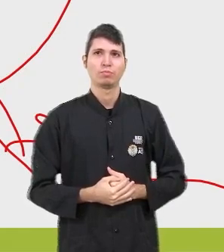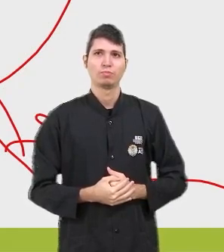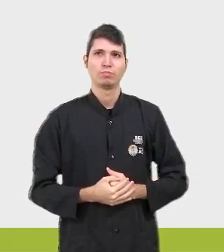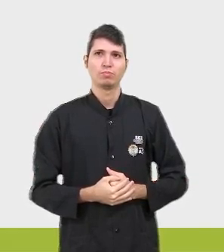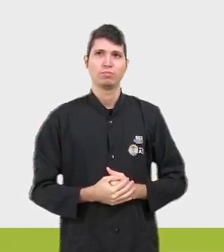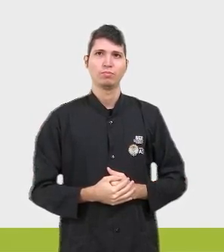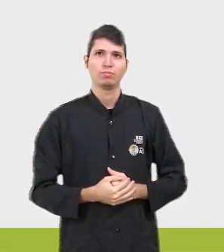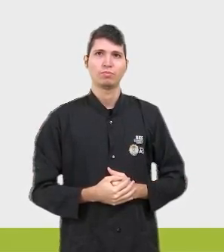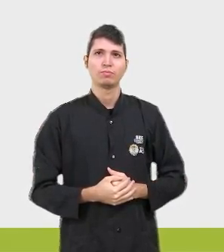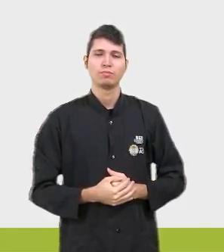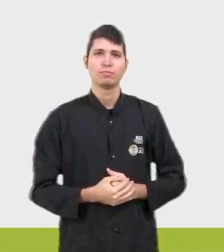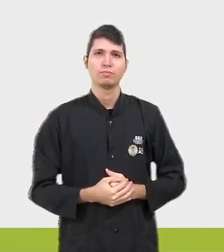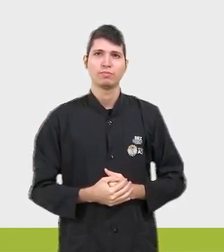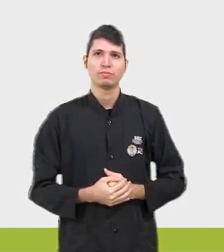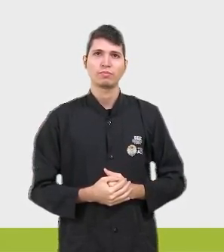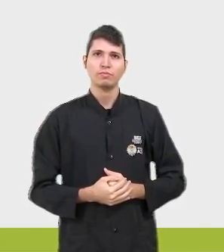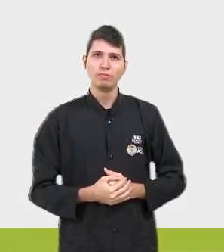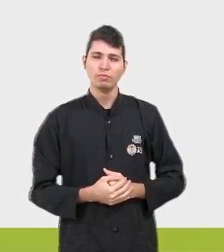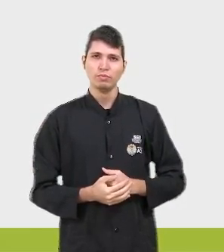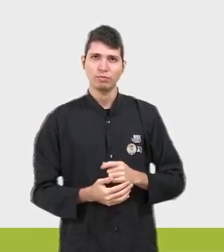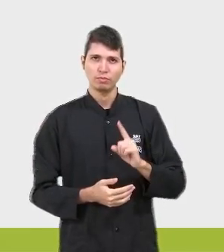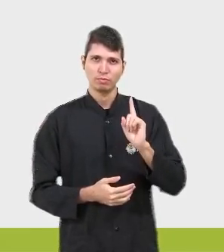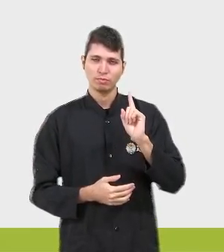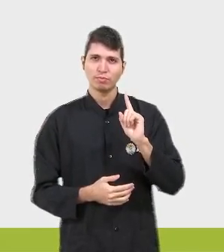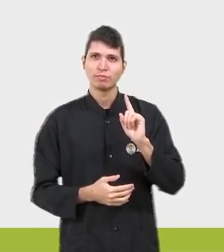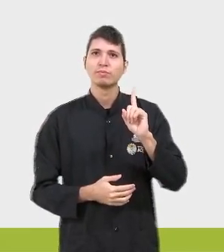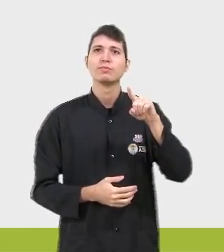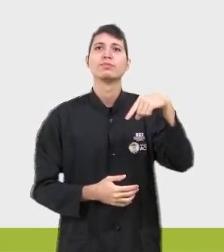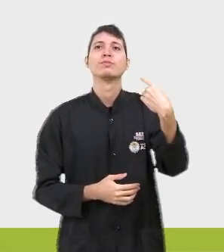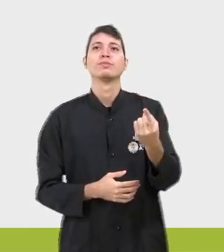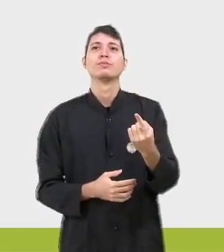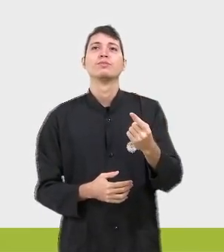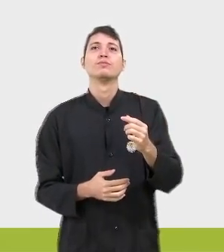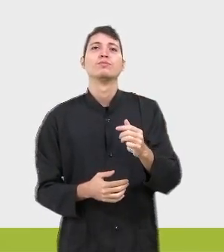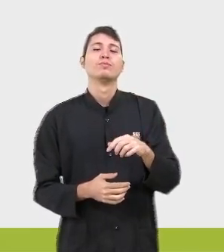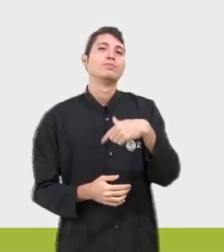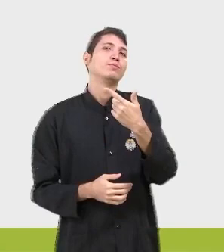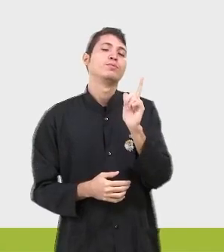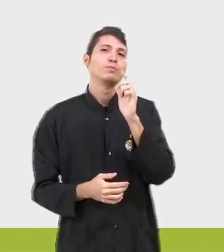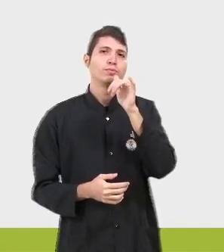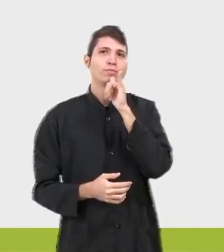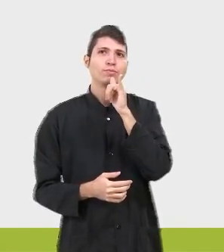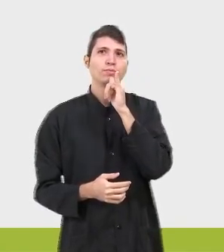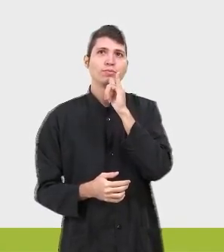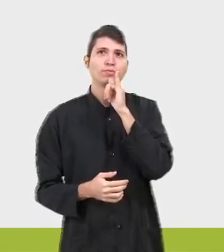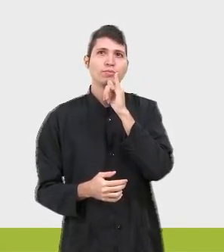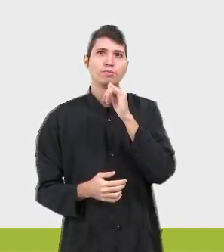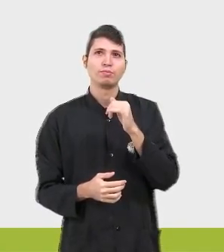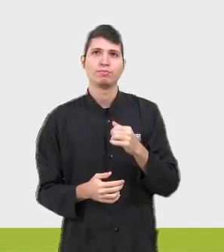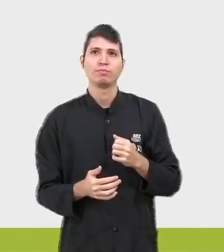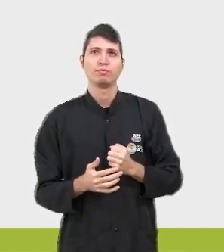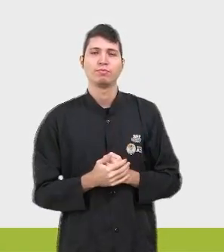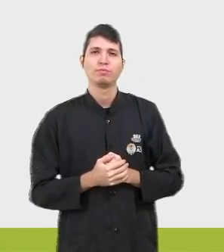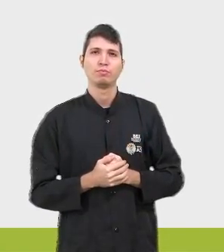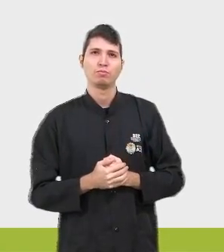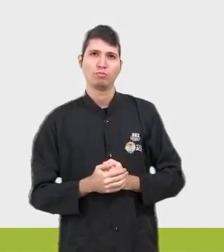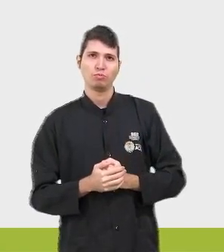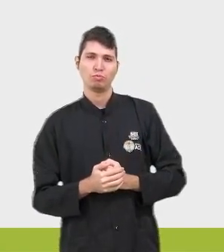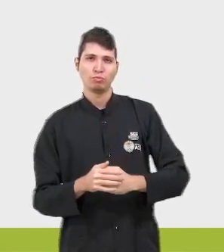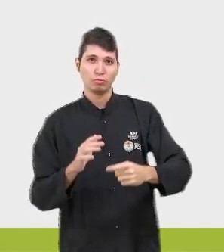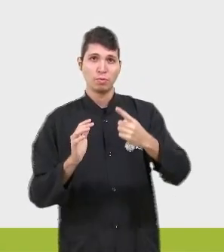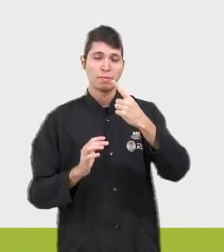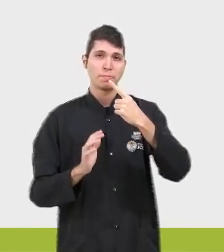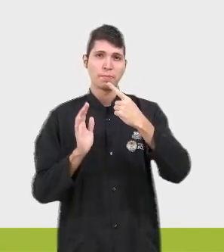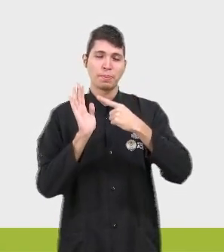Partindo pro próximo conceito, a gente tem aqui já as aplicações de fórmula, né? Pra gente começar a trabalhar essa ideia de aplicação. Lembrando que a